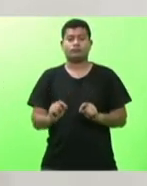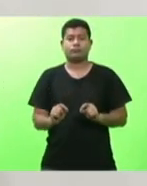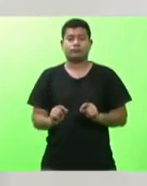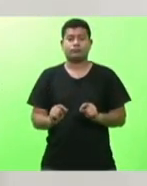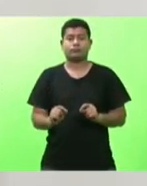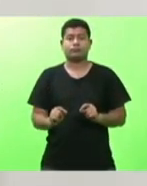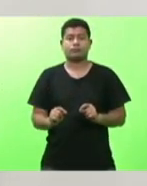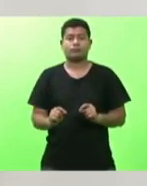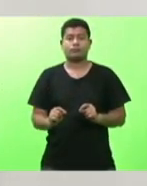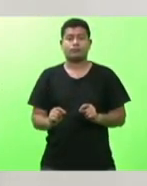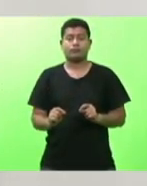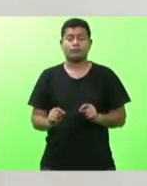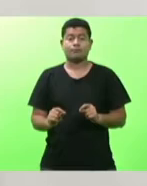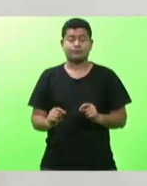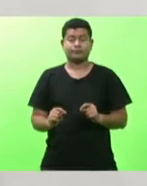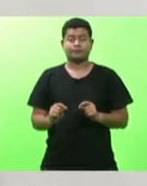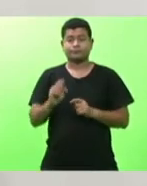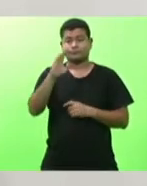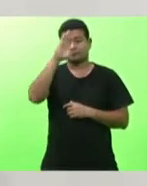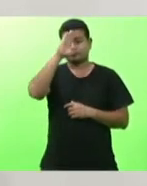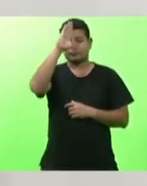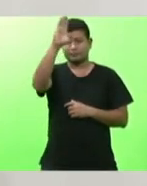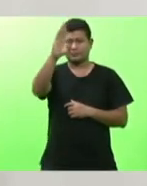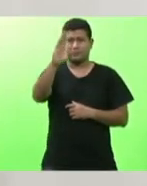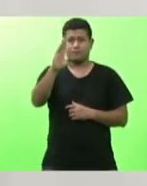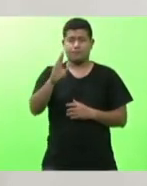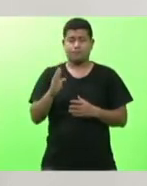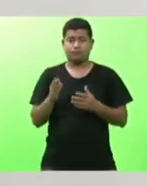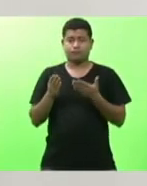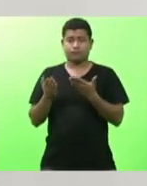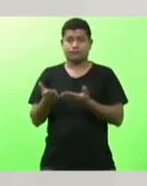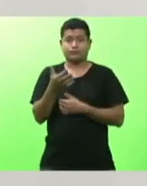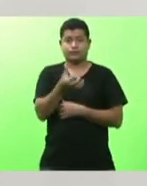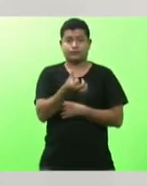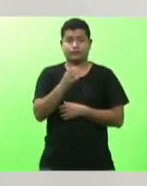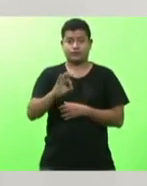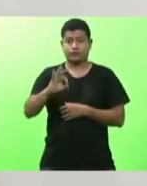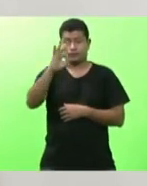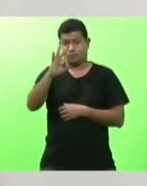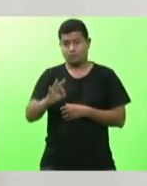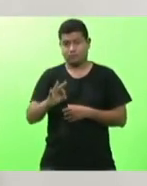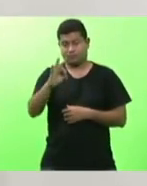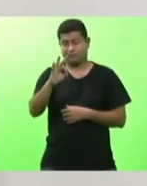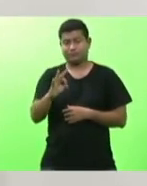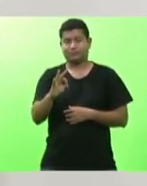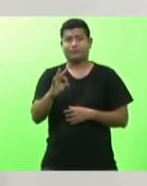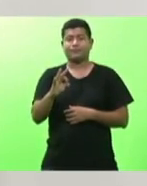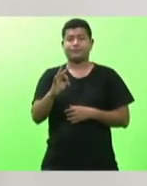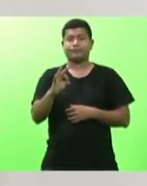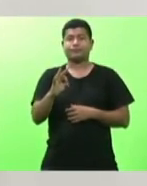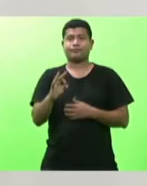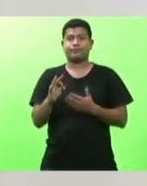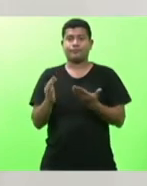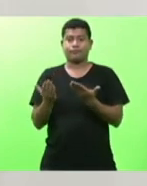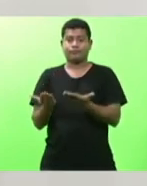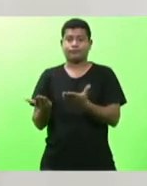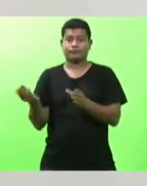respeito diretamente a cerca de 60% da colonização